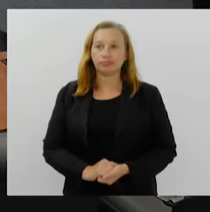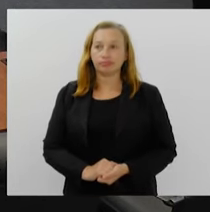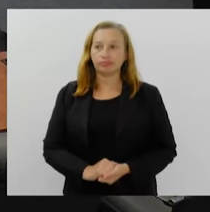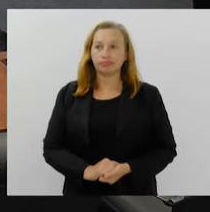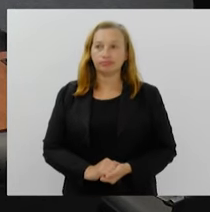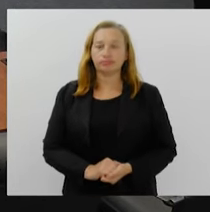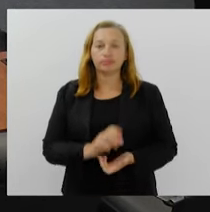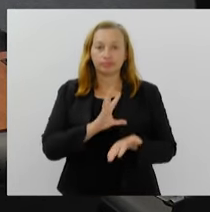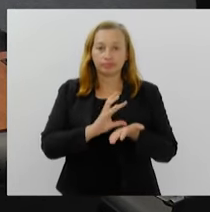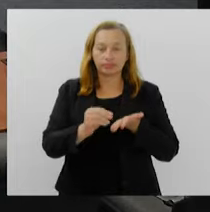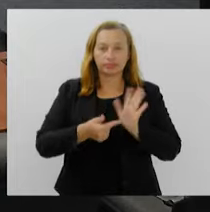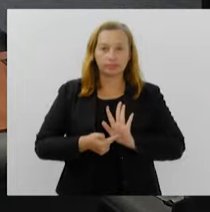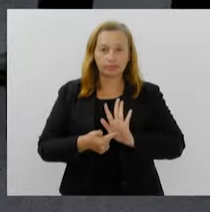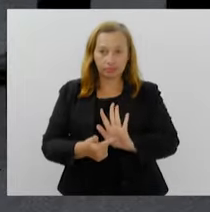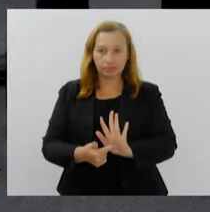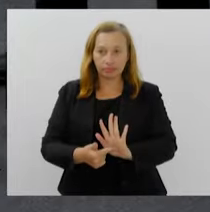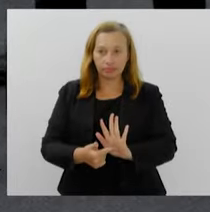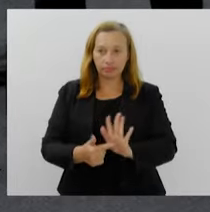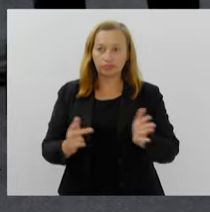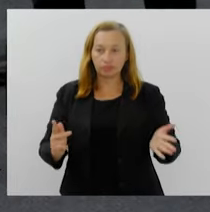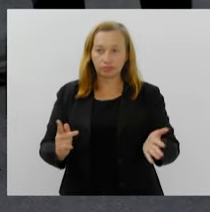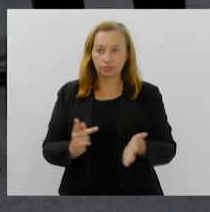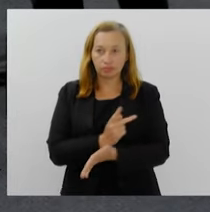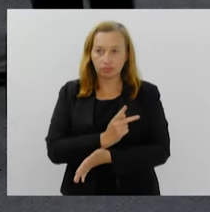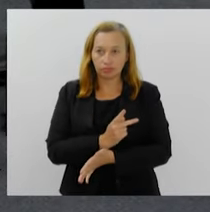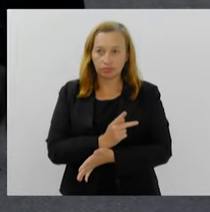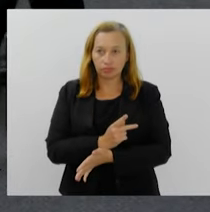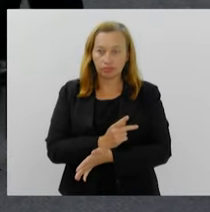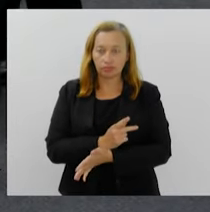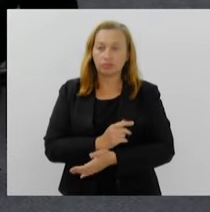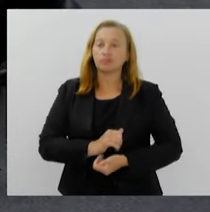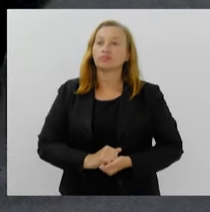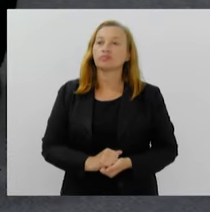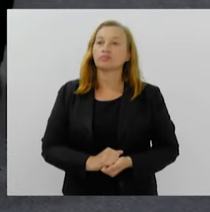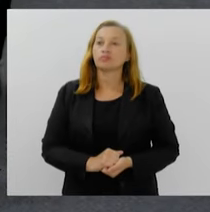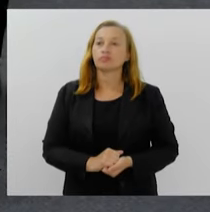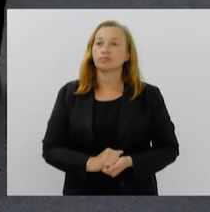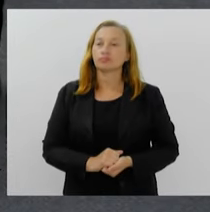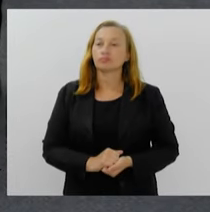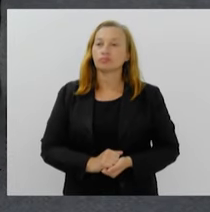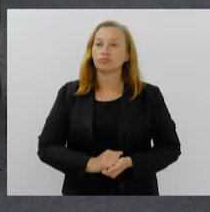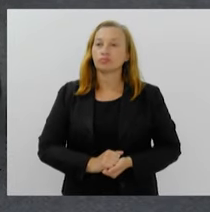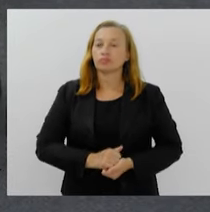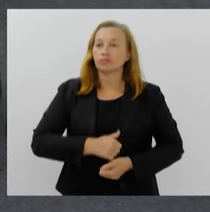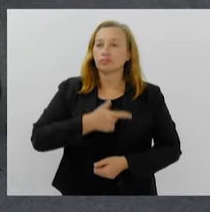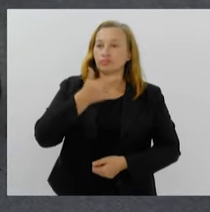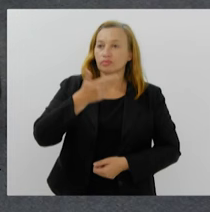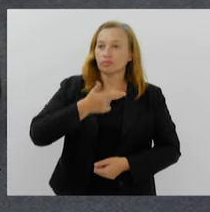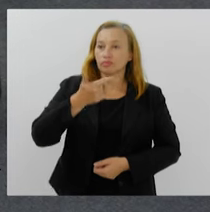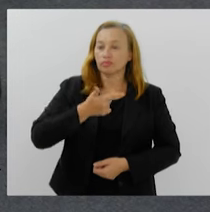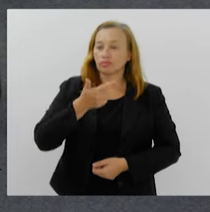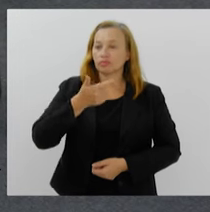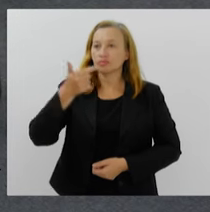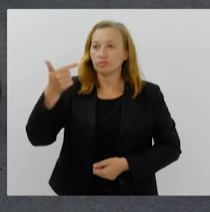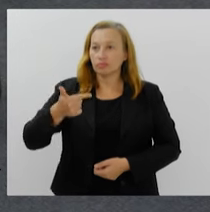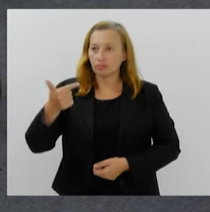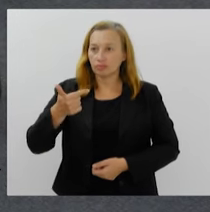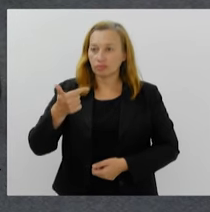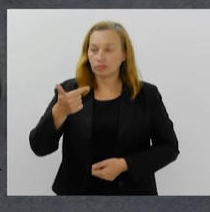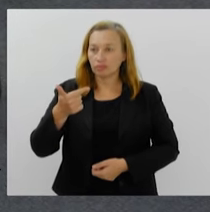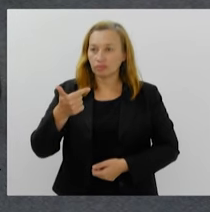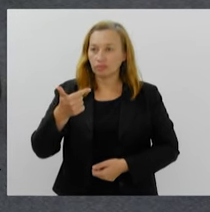a ata reflete com exatidão o ocorrido na 22ª sessão